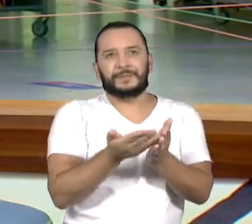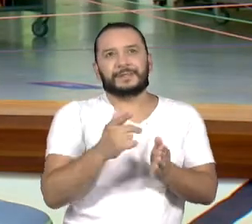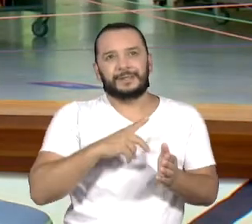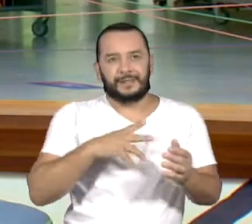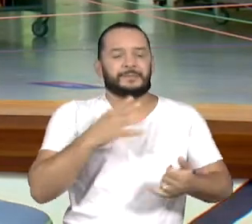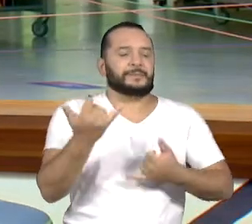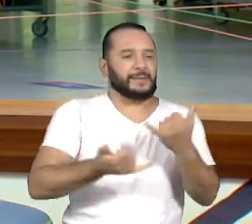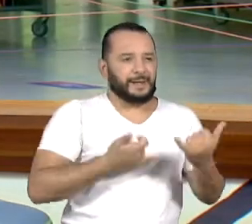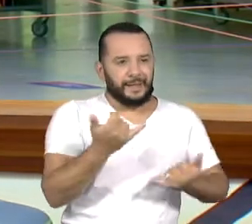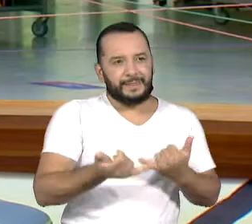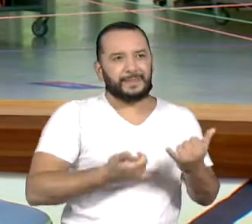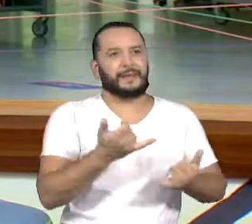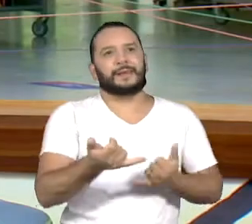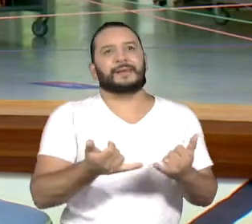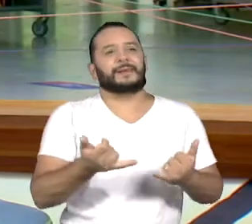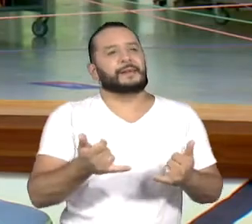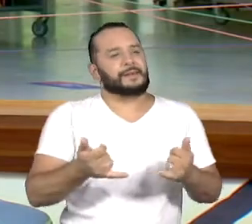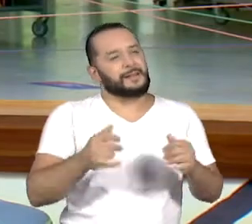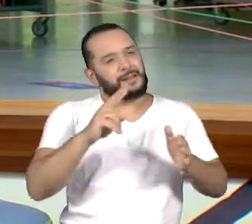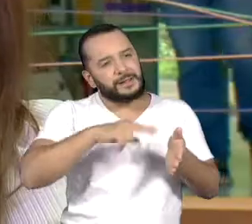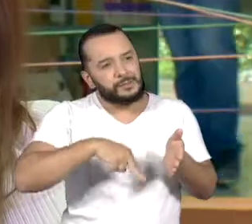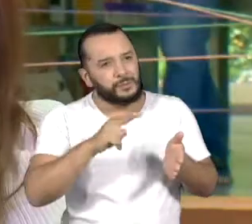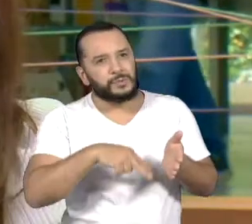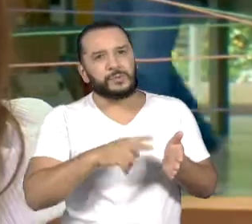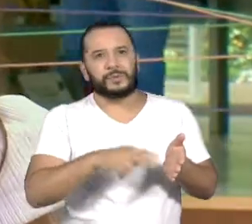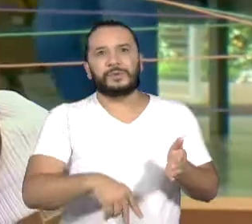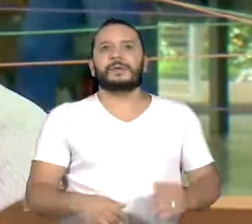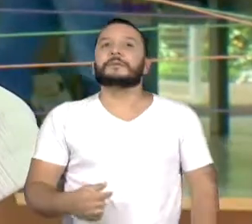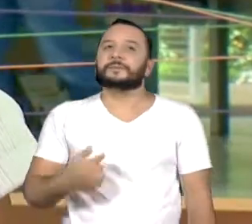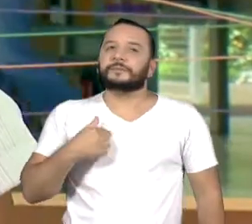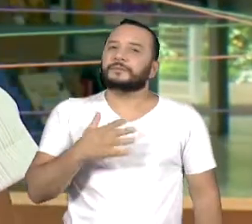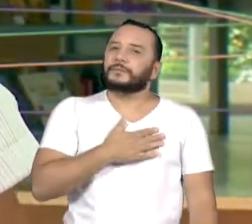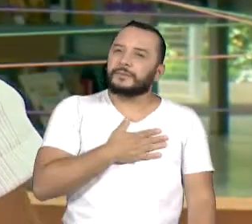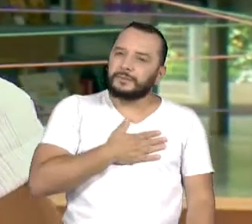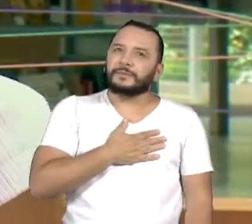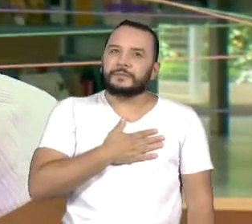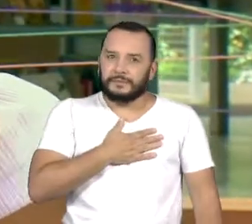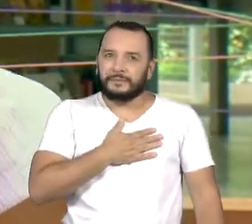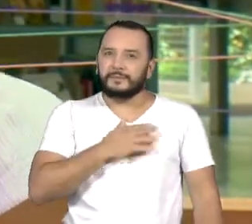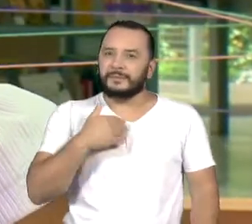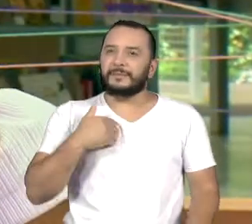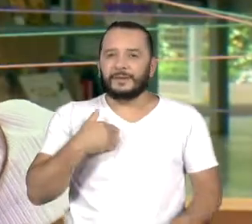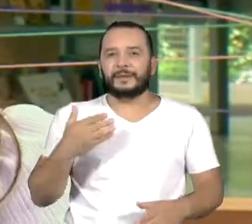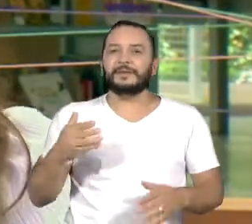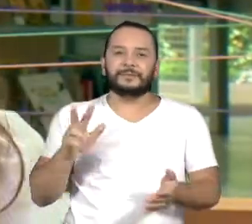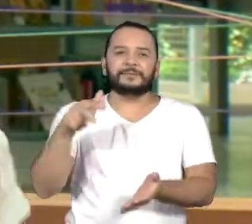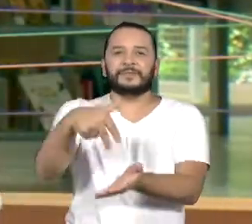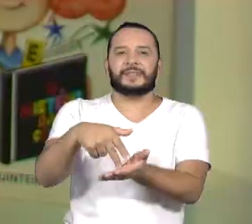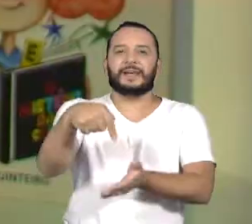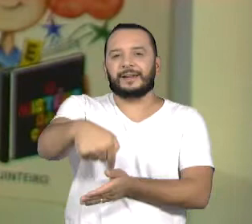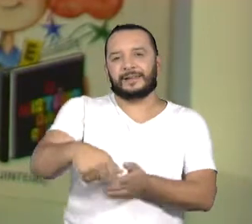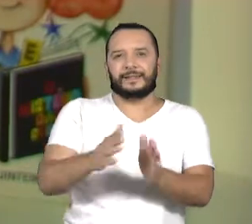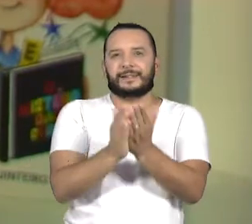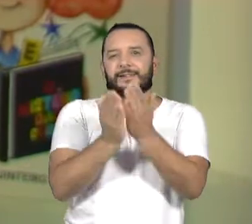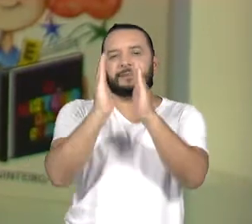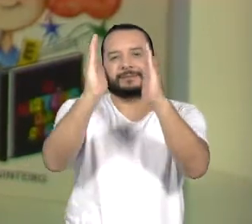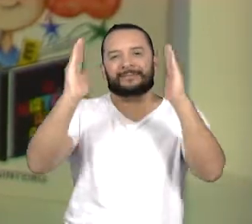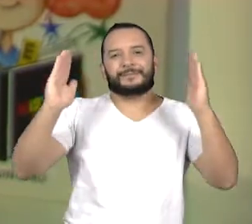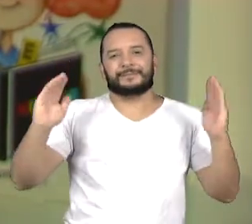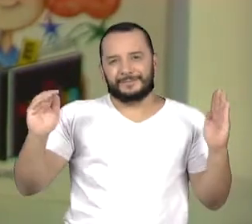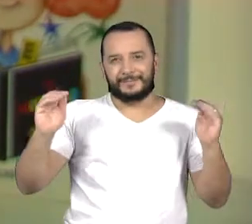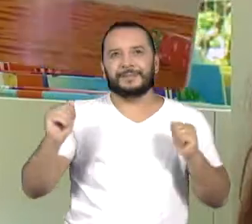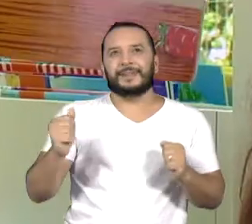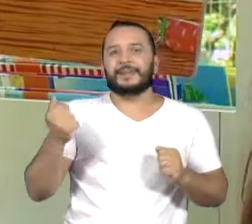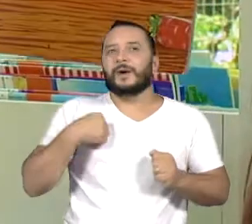jogos, com a leitura. Eu gosto muito de vir em uma biblioteca e o moço